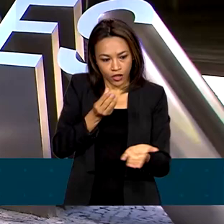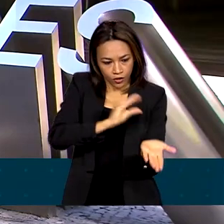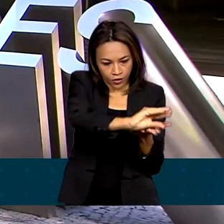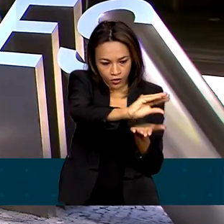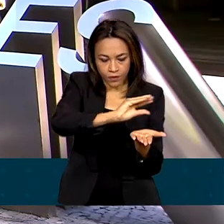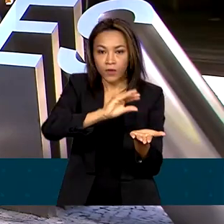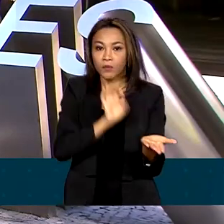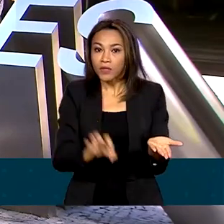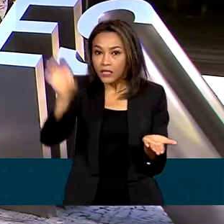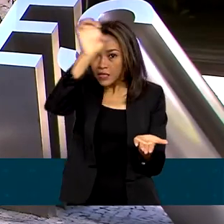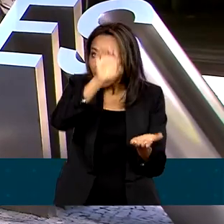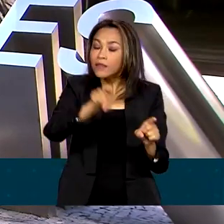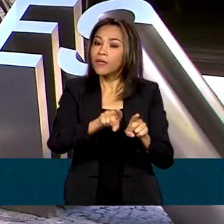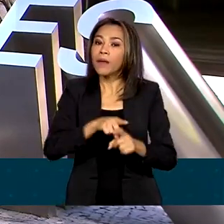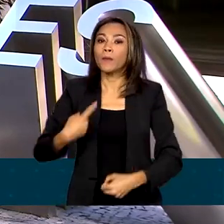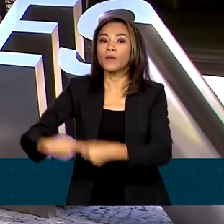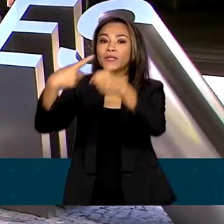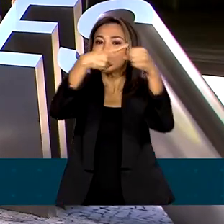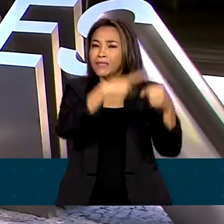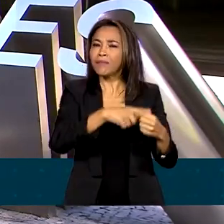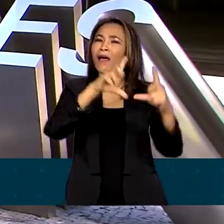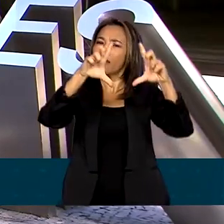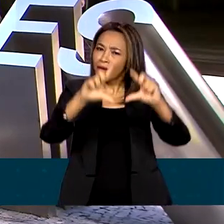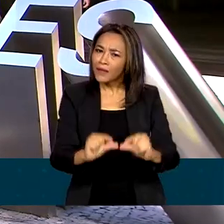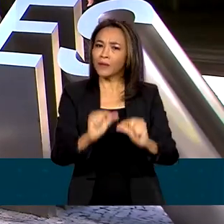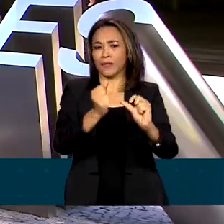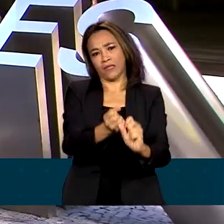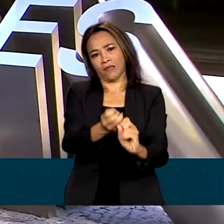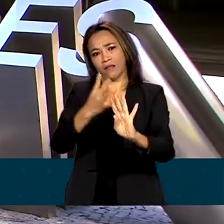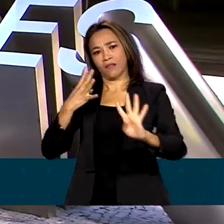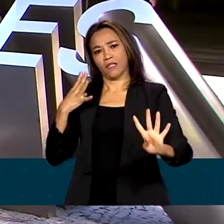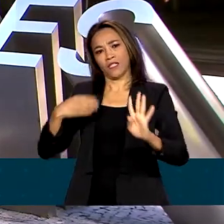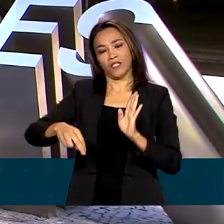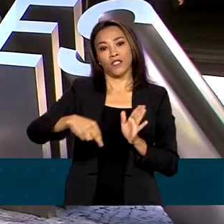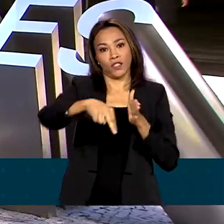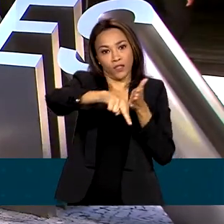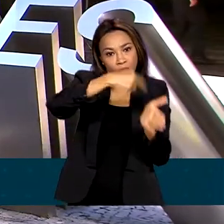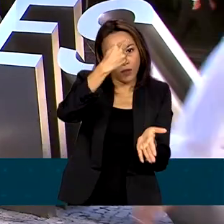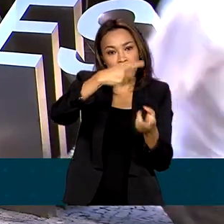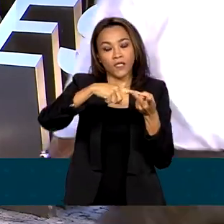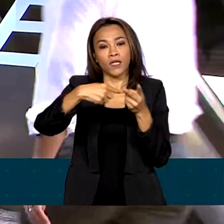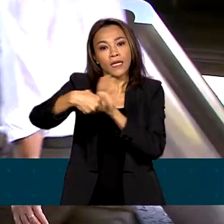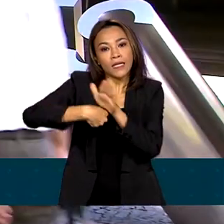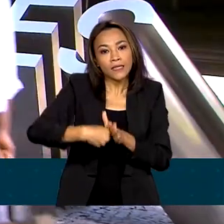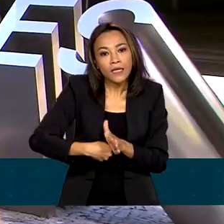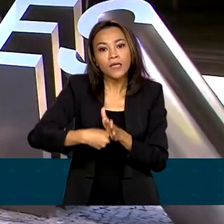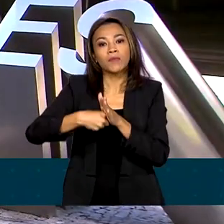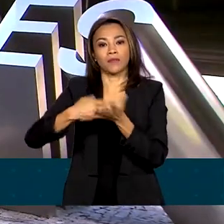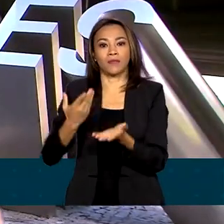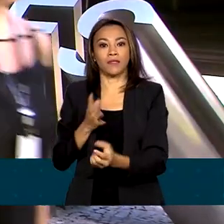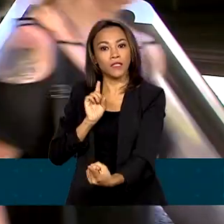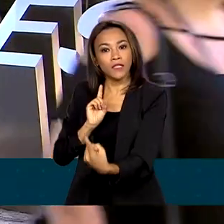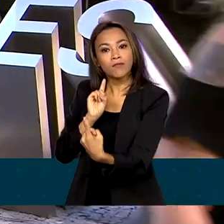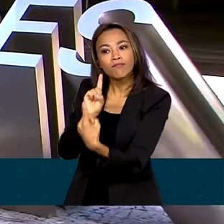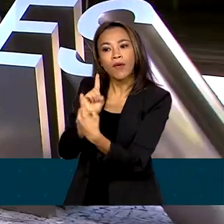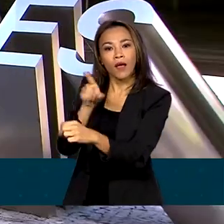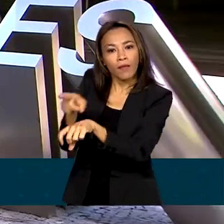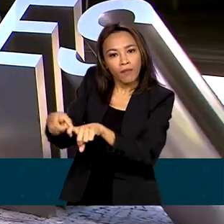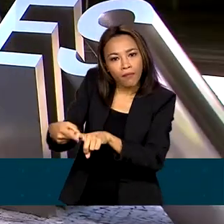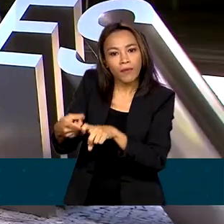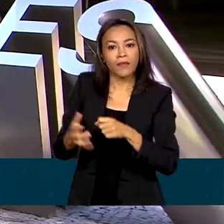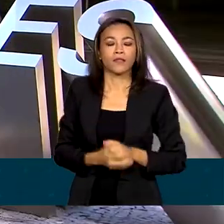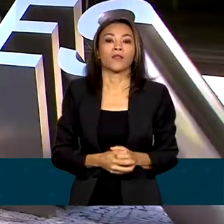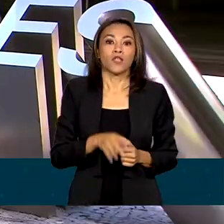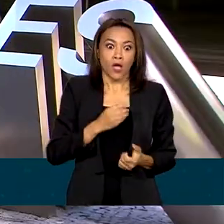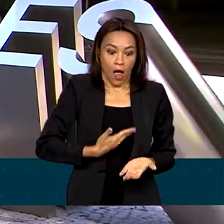municípios tentarem reduzir as filas de cirurgias, exames e consultas. Desse total, 200 milhões devem